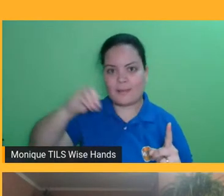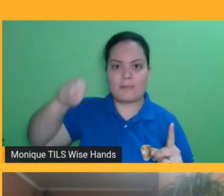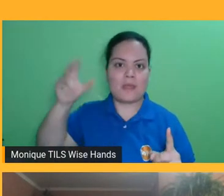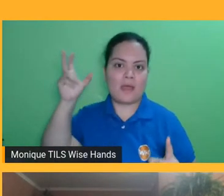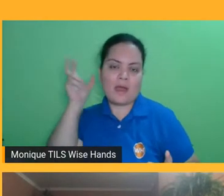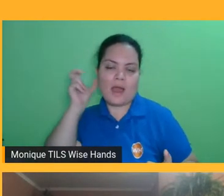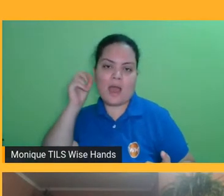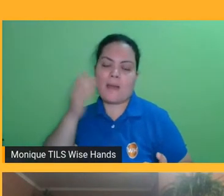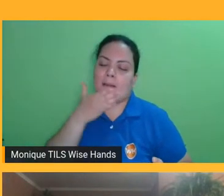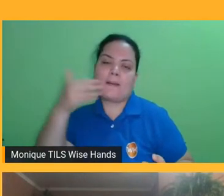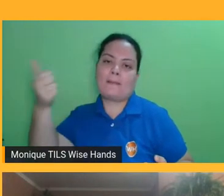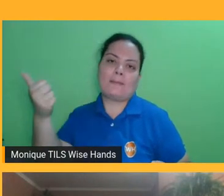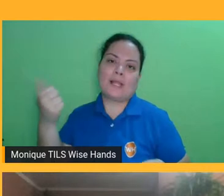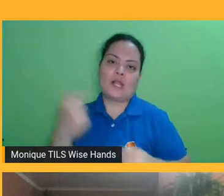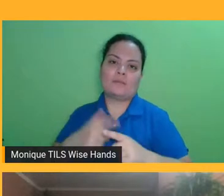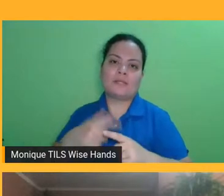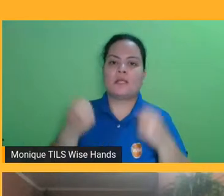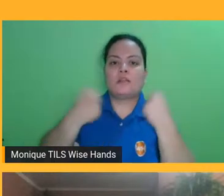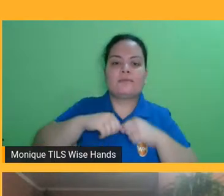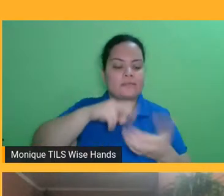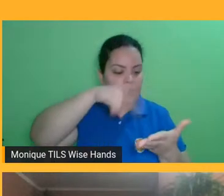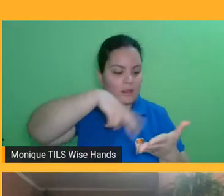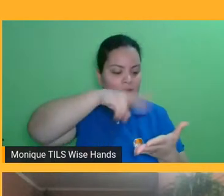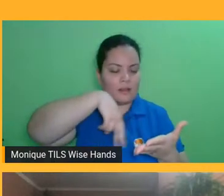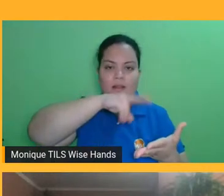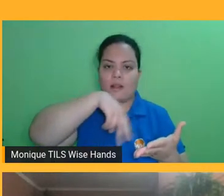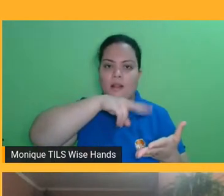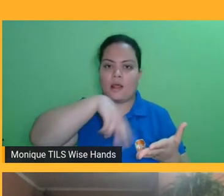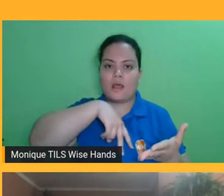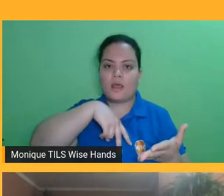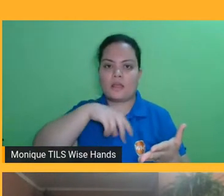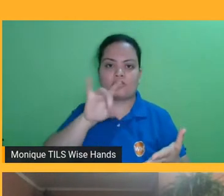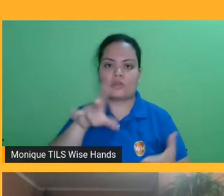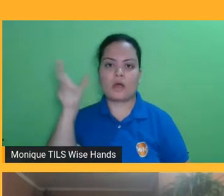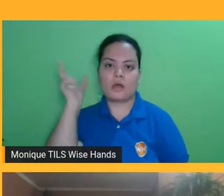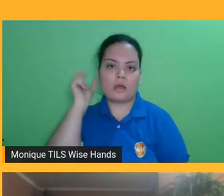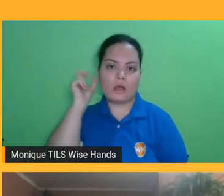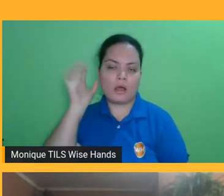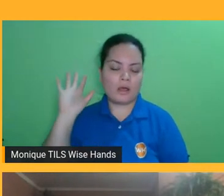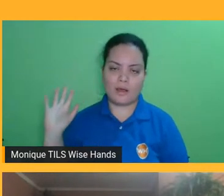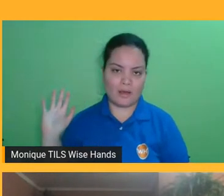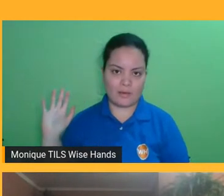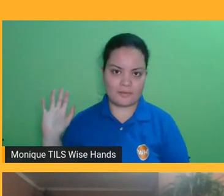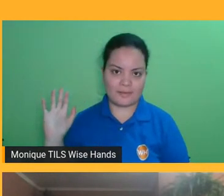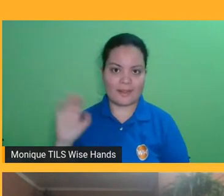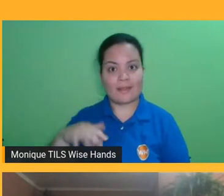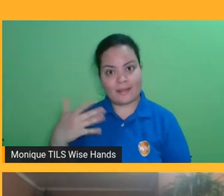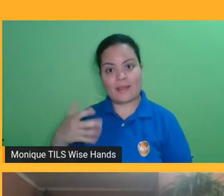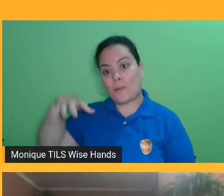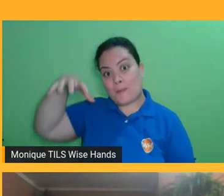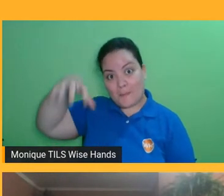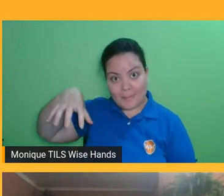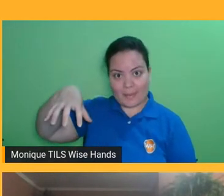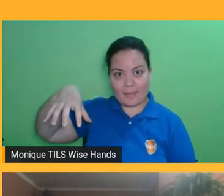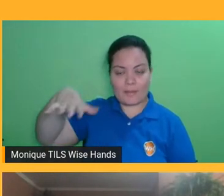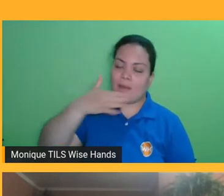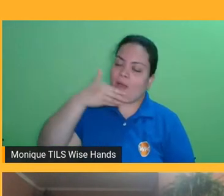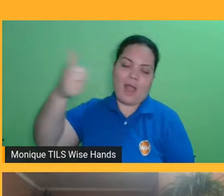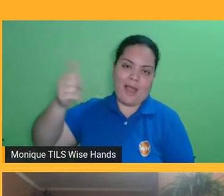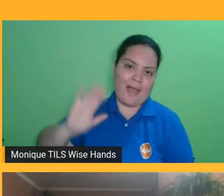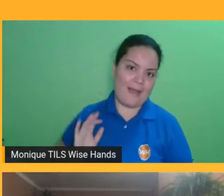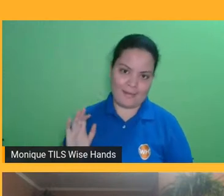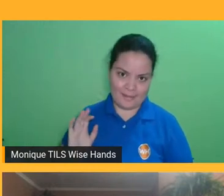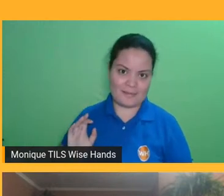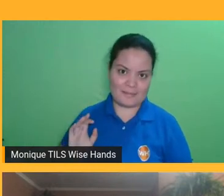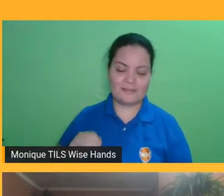tanto no áudio como no digital, a gente facilita um pouco o processo de distribuição, e terminando aqui, para não me alongar muito,